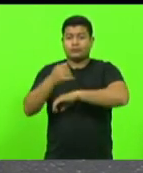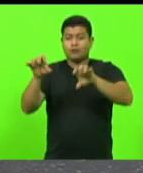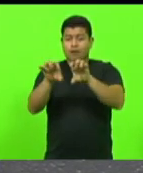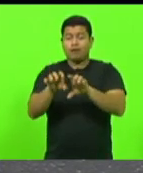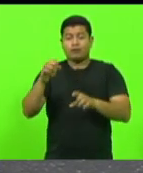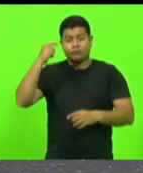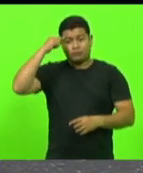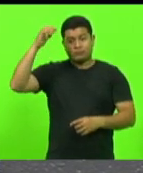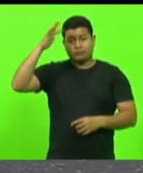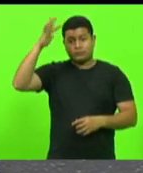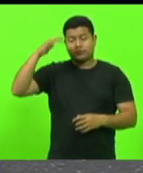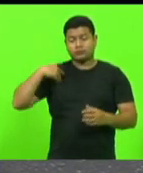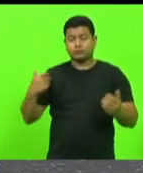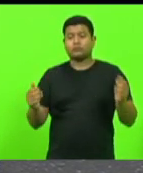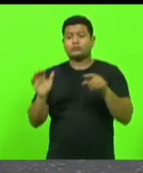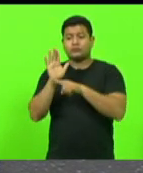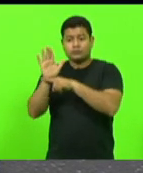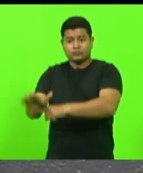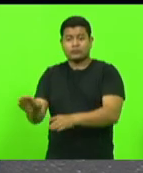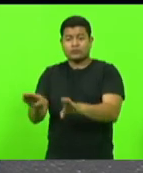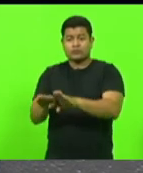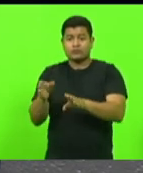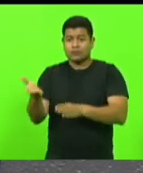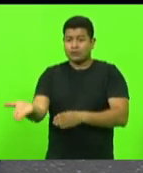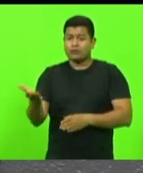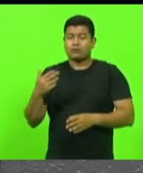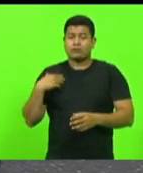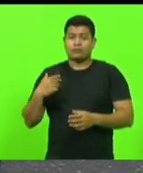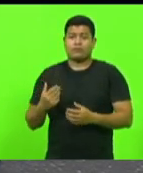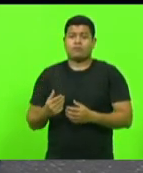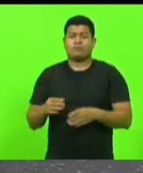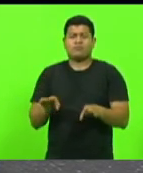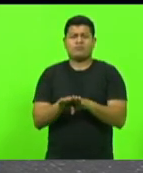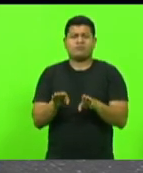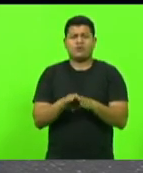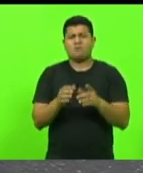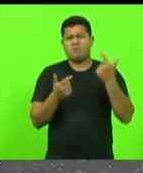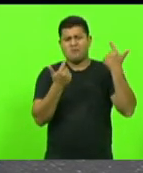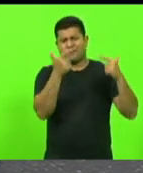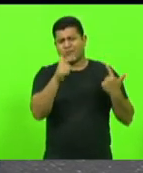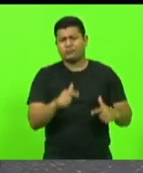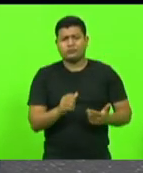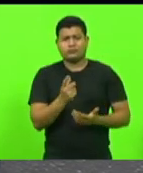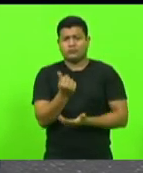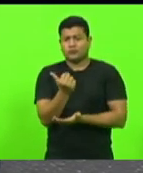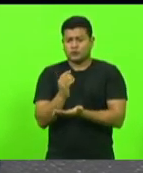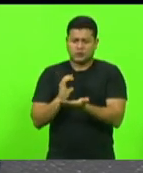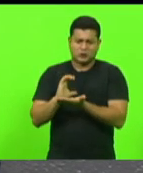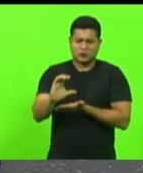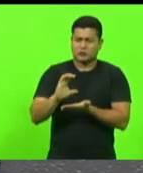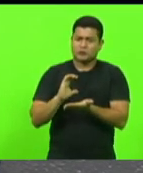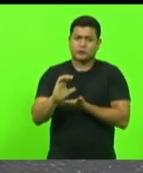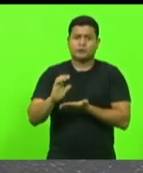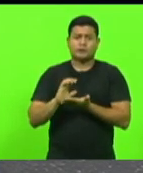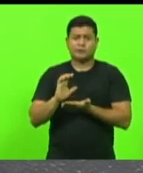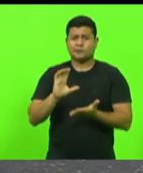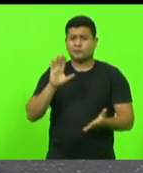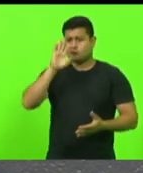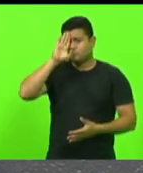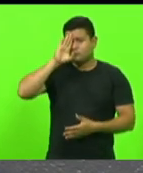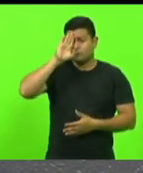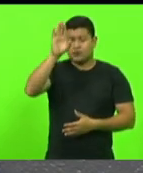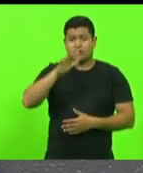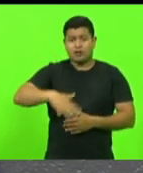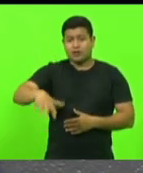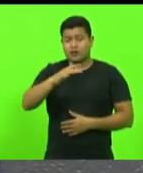execução dessa obra também. E outros investimentos, sim, ligados especialmente à educação,